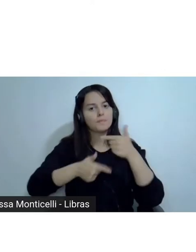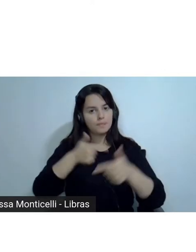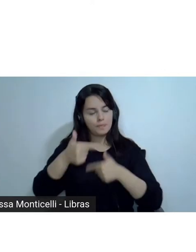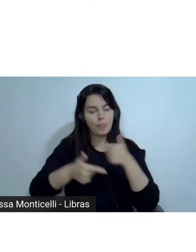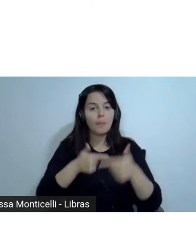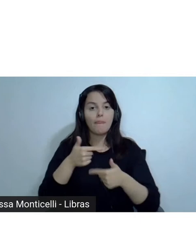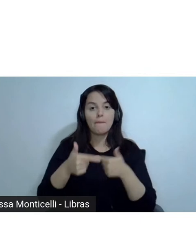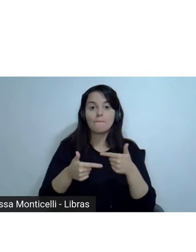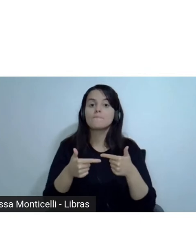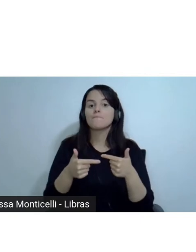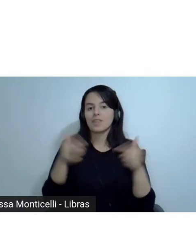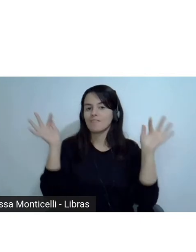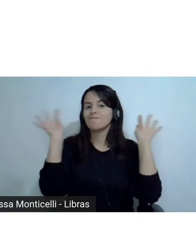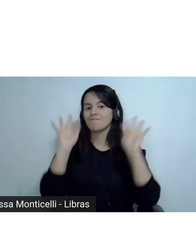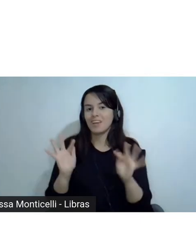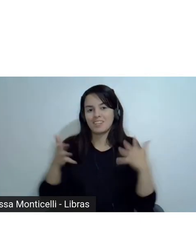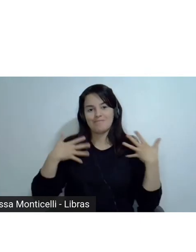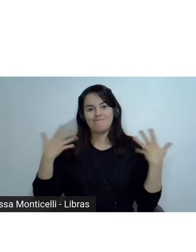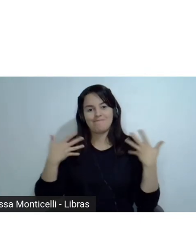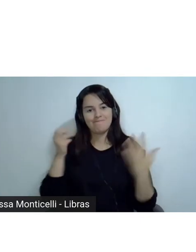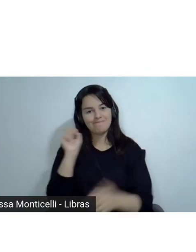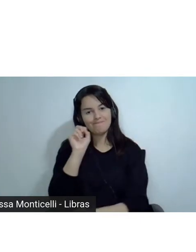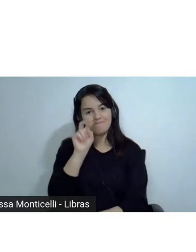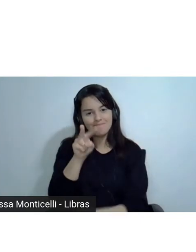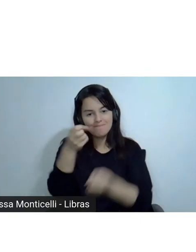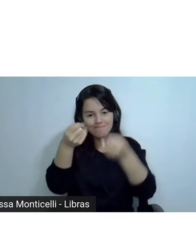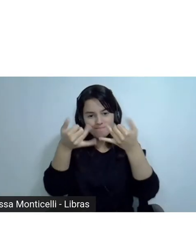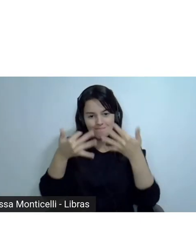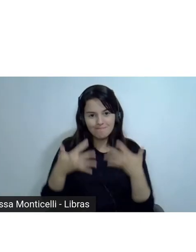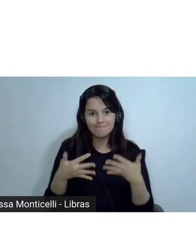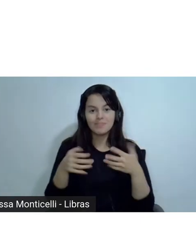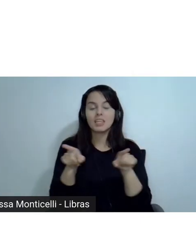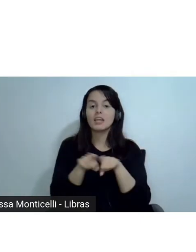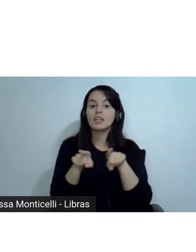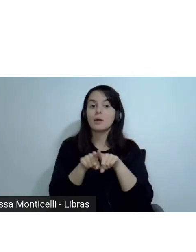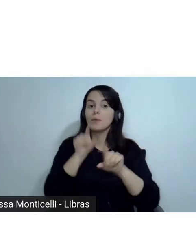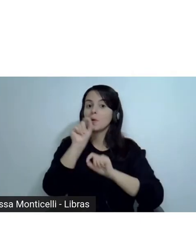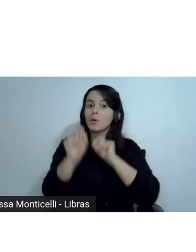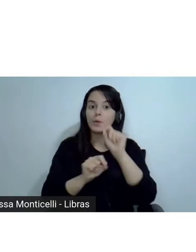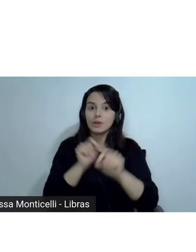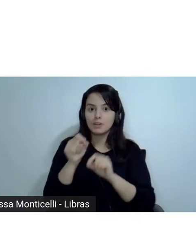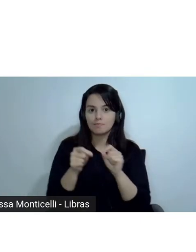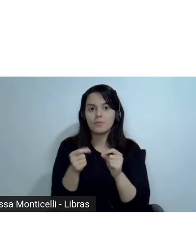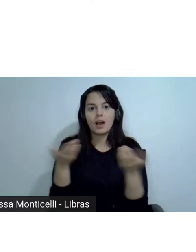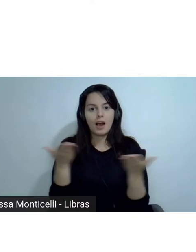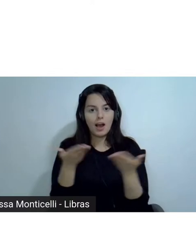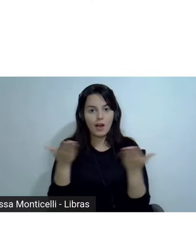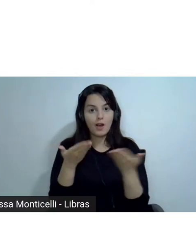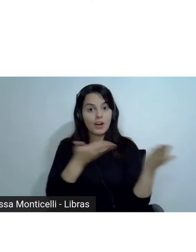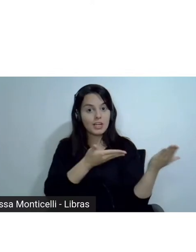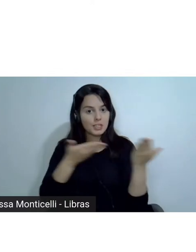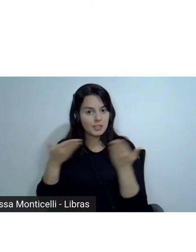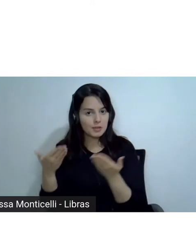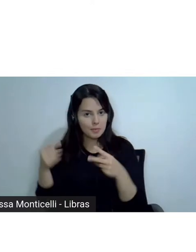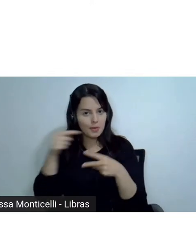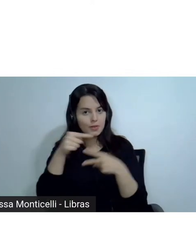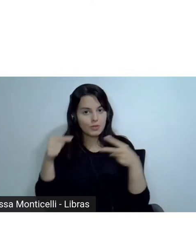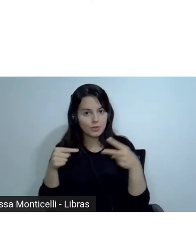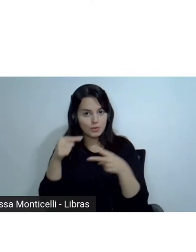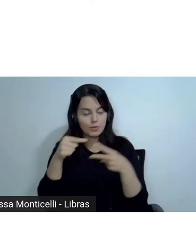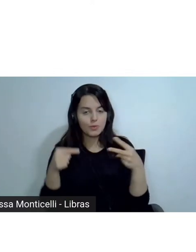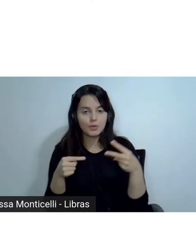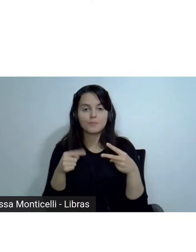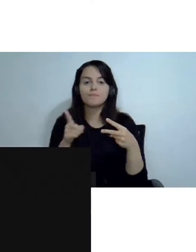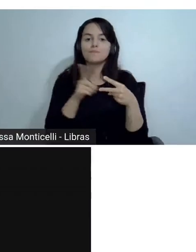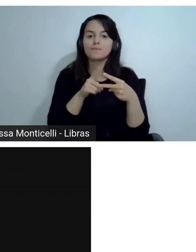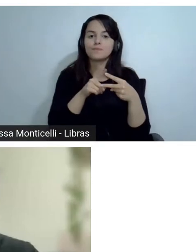muito feliz. Era isso. Então, vamos de imediato agora chamar os nossos queridos, o